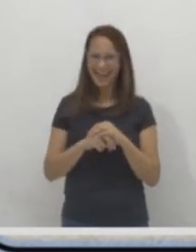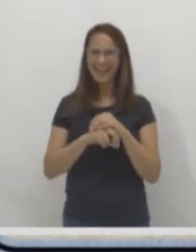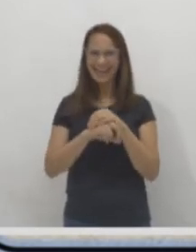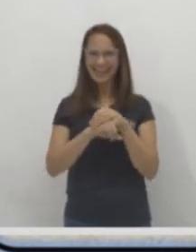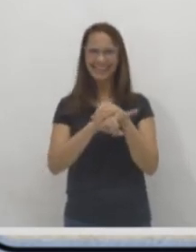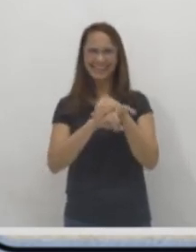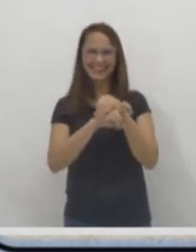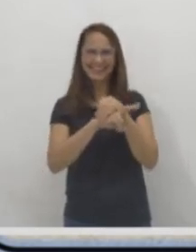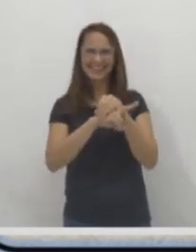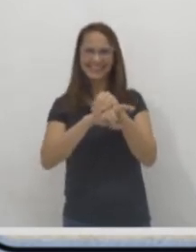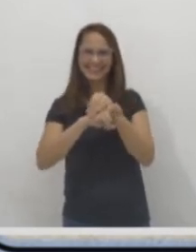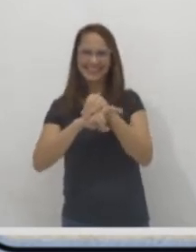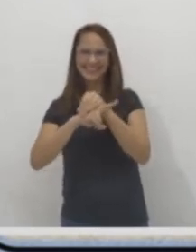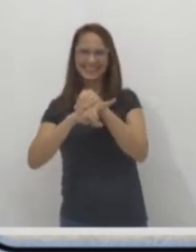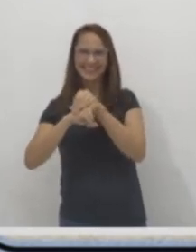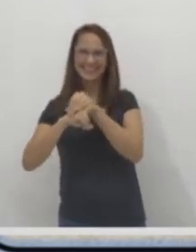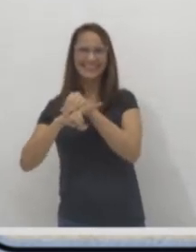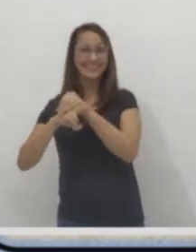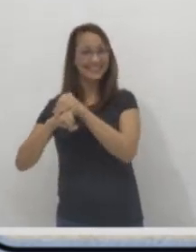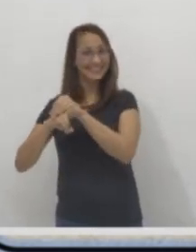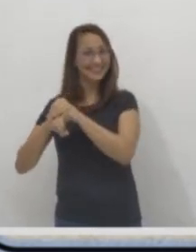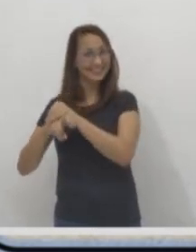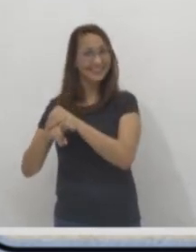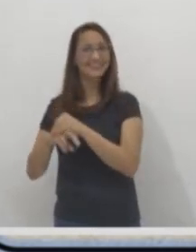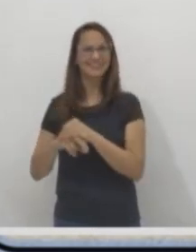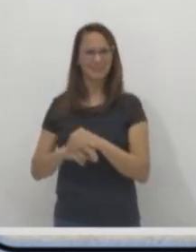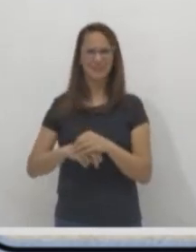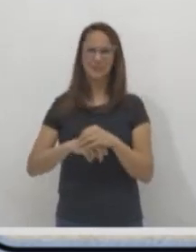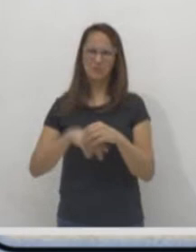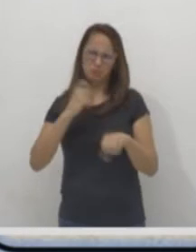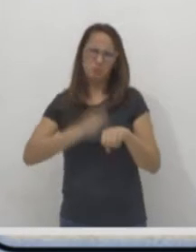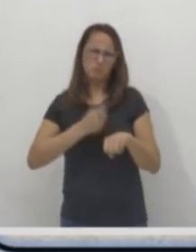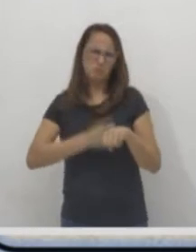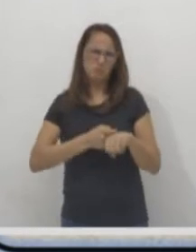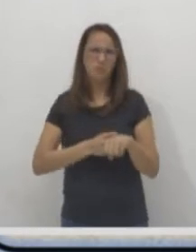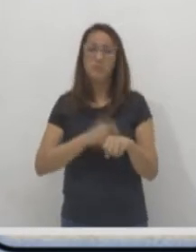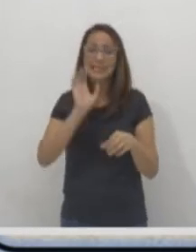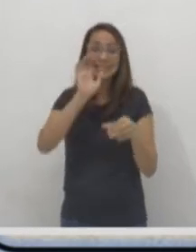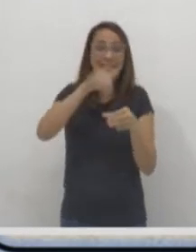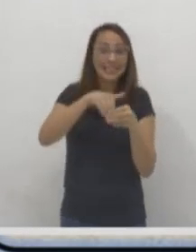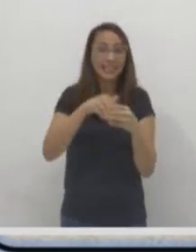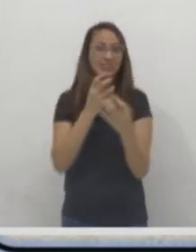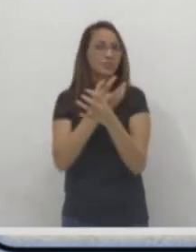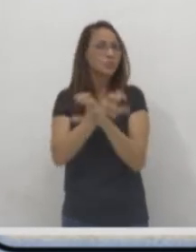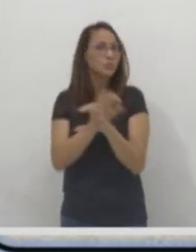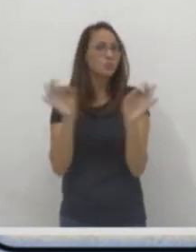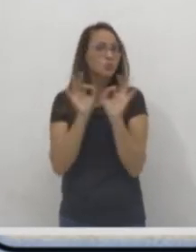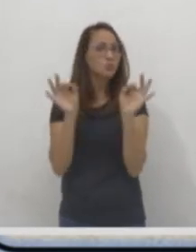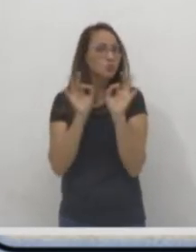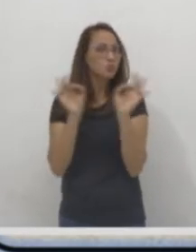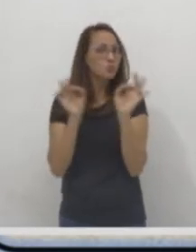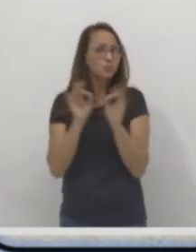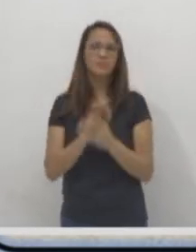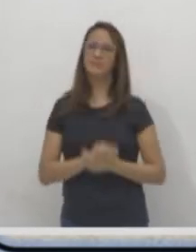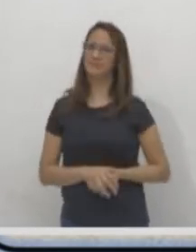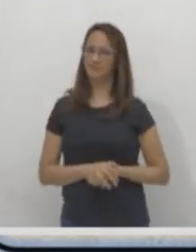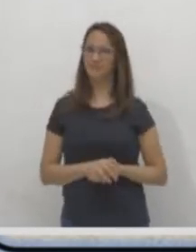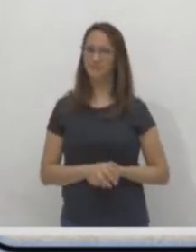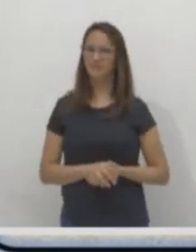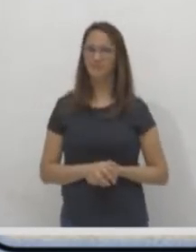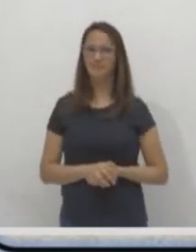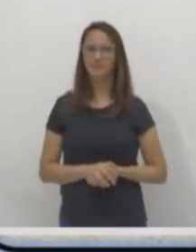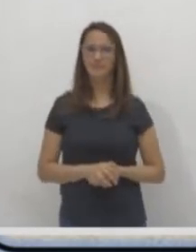não tem osso nenhum. Ele tem uma carapaça aí dura, mas não tem osso nenhum aí dentro. Tá bom? Ele é um animal invertebrado.